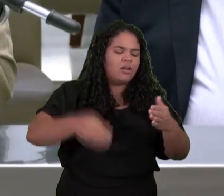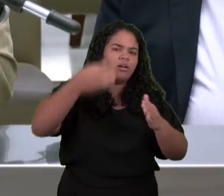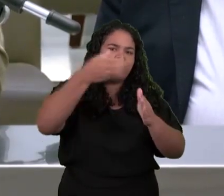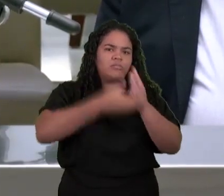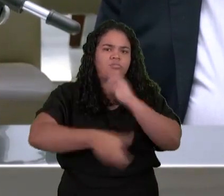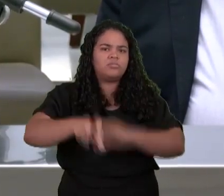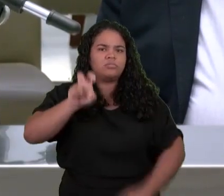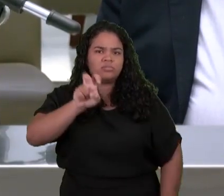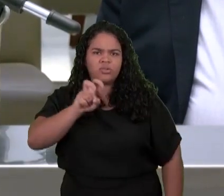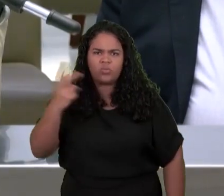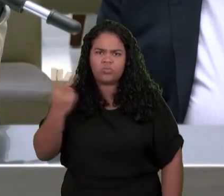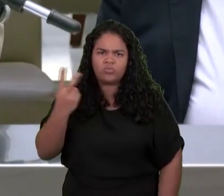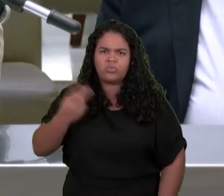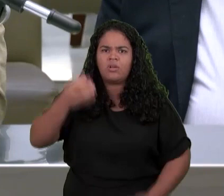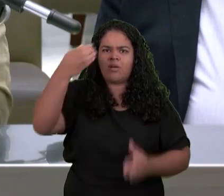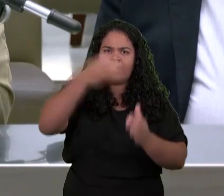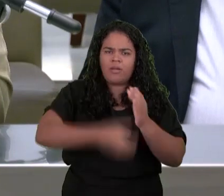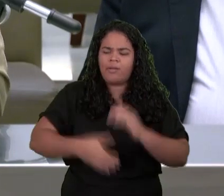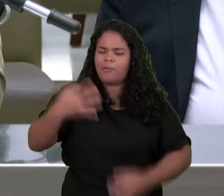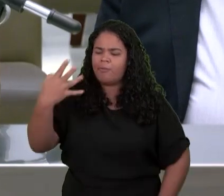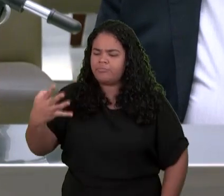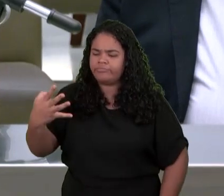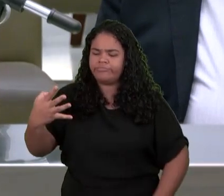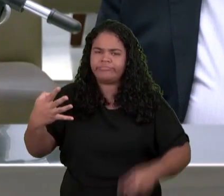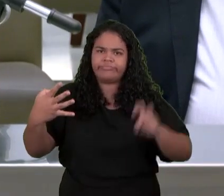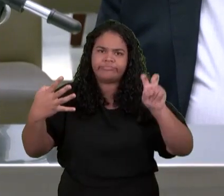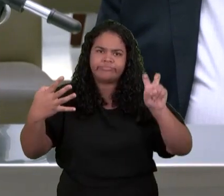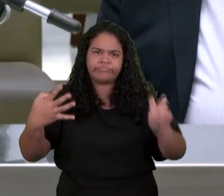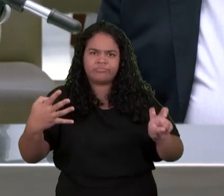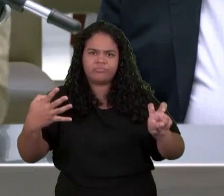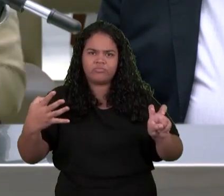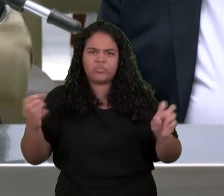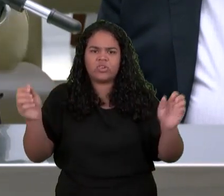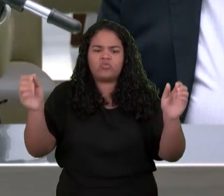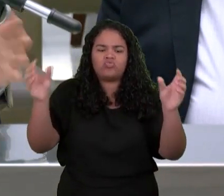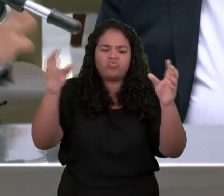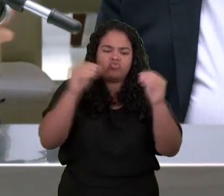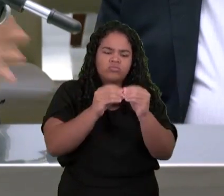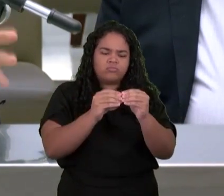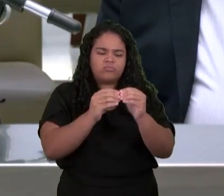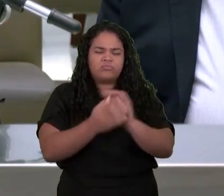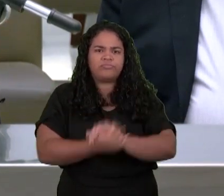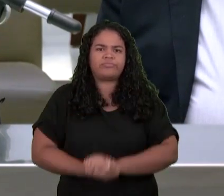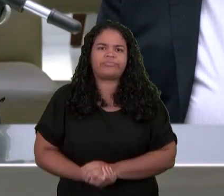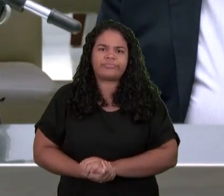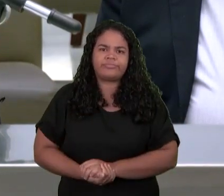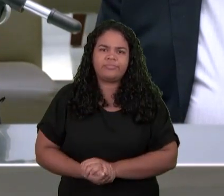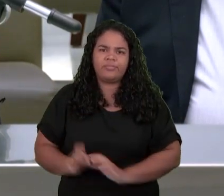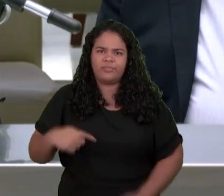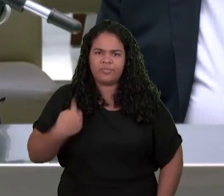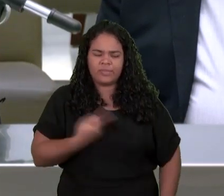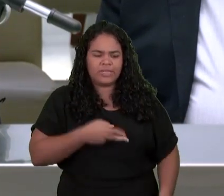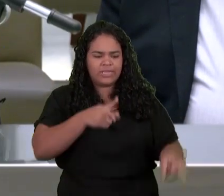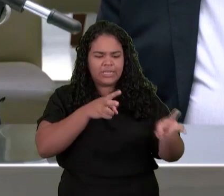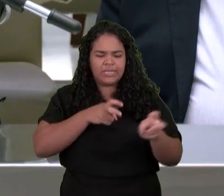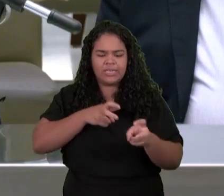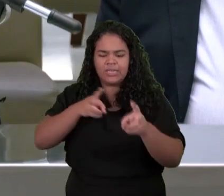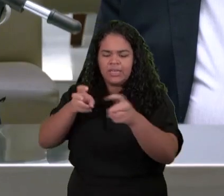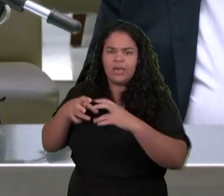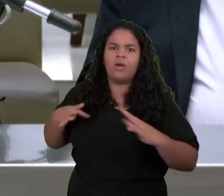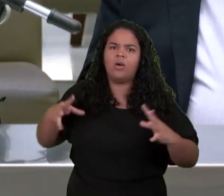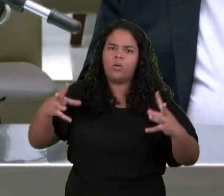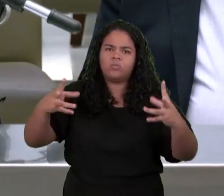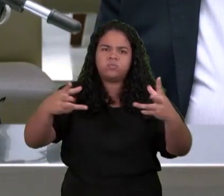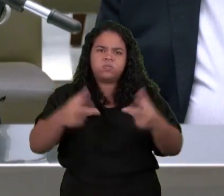A gente vai Perceber Os mesmos Seres Viventes Os 24 Anciãos Os 4